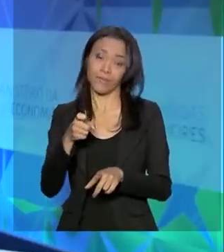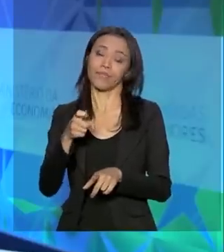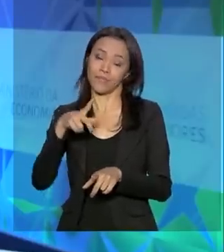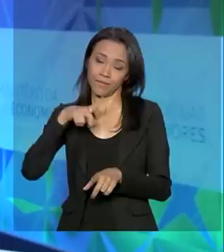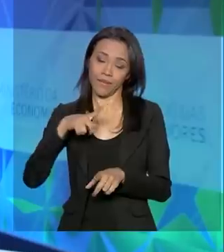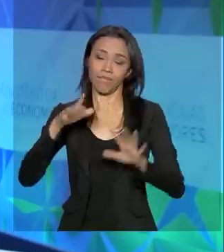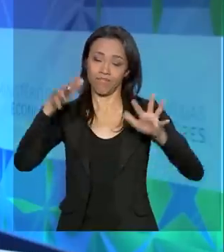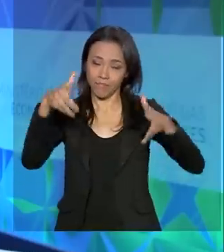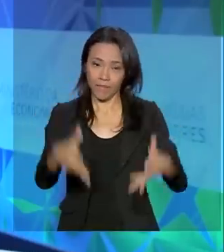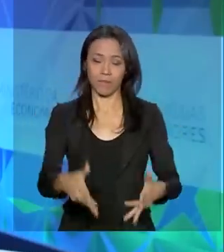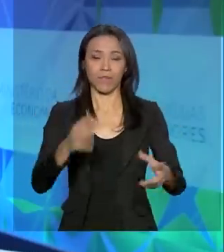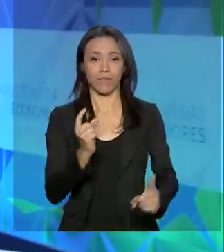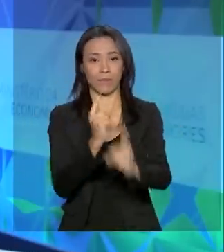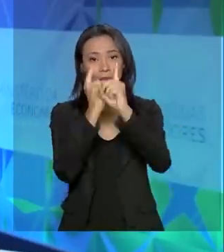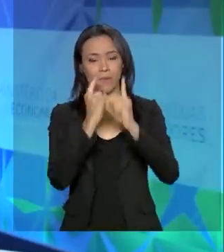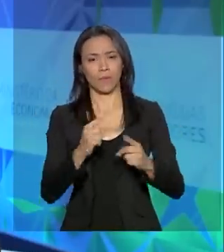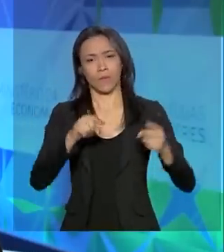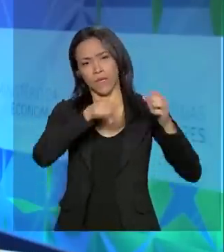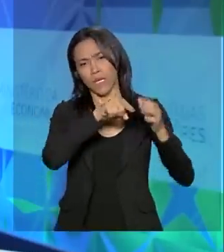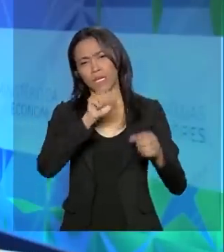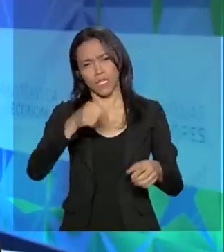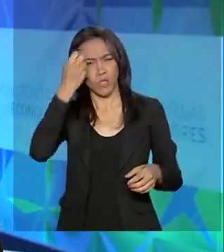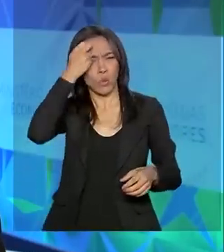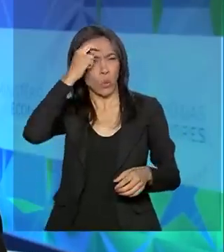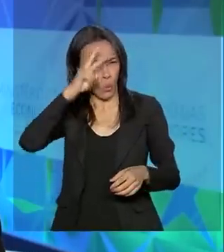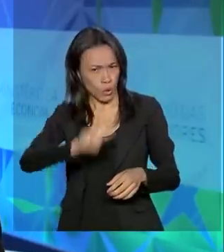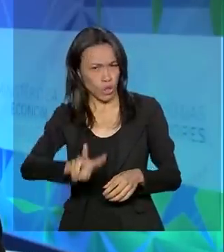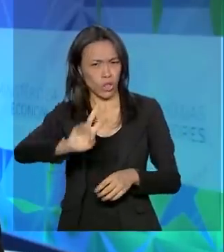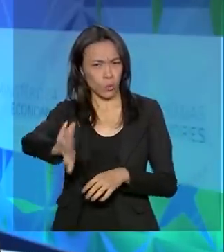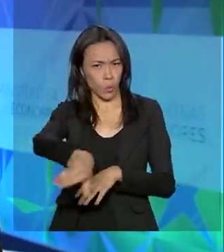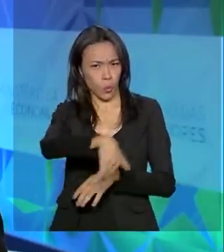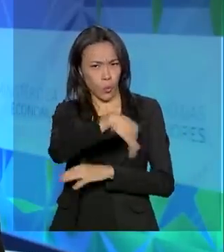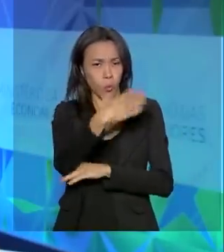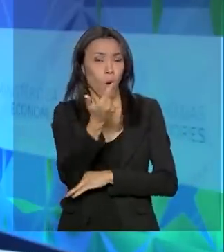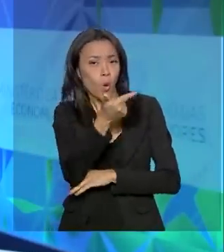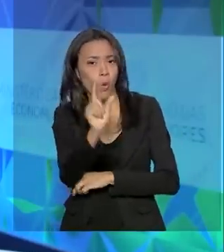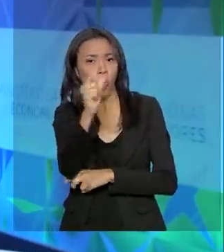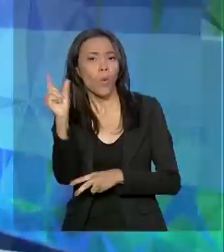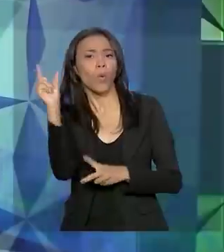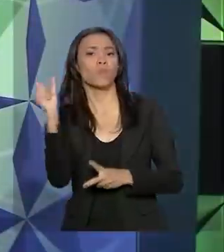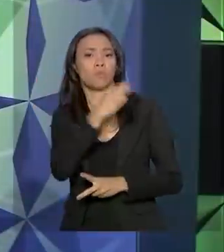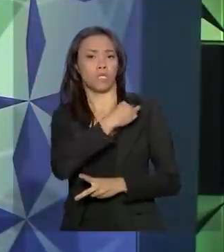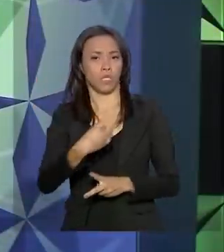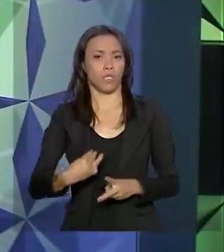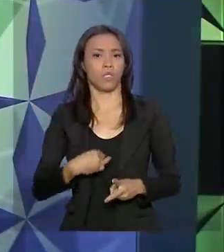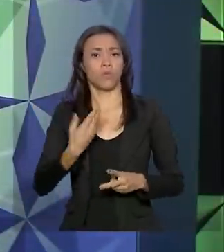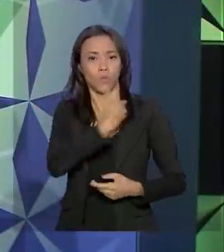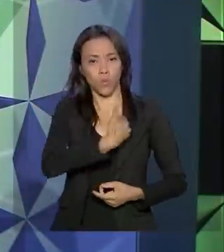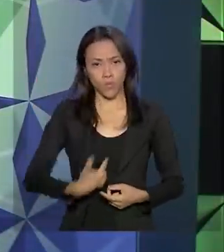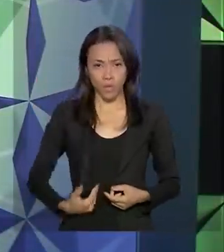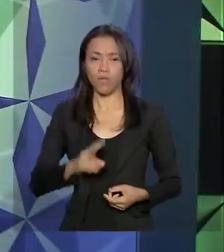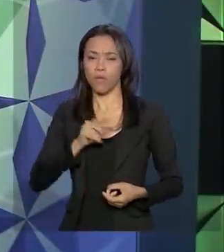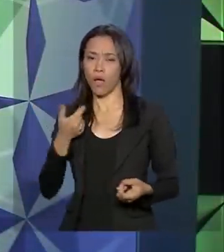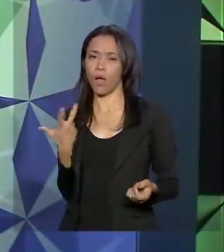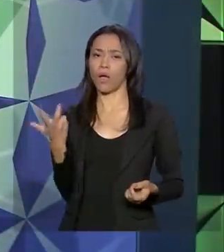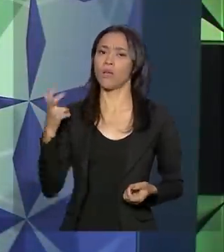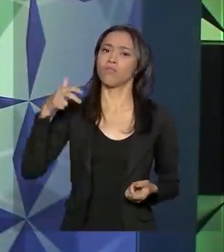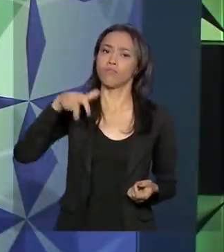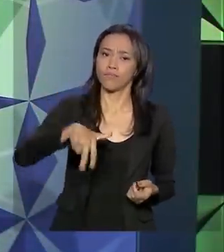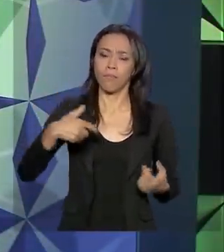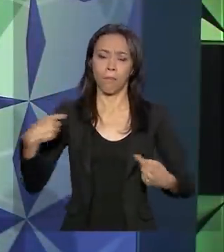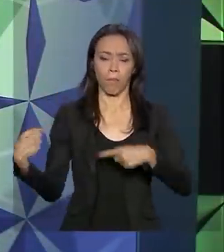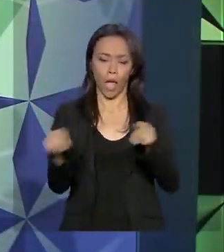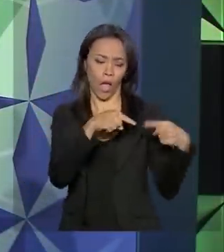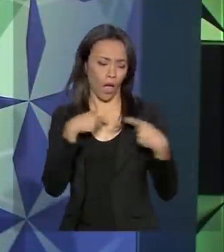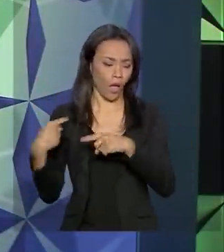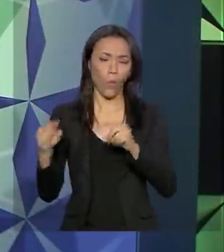nesta solenidade. E ao longo desses dois dias de fórum, outros ministros do governo irão participar das discussões para